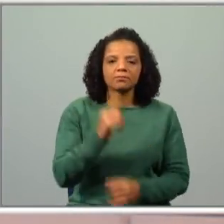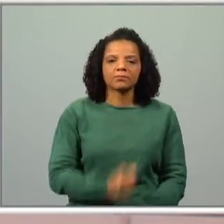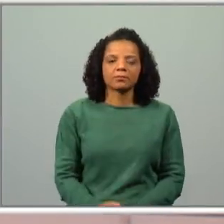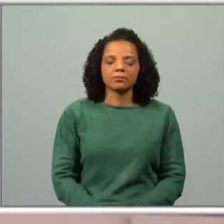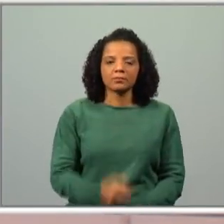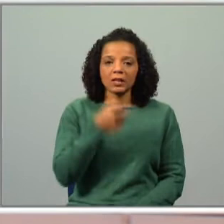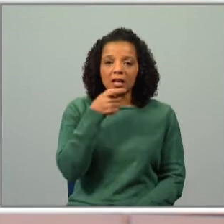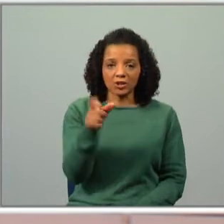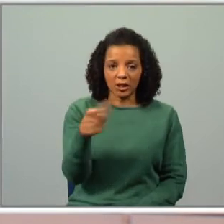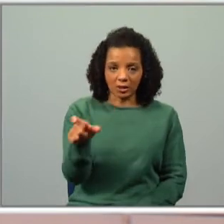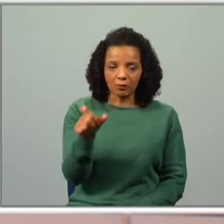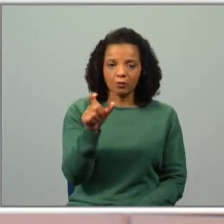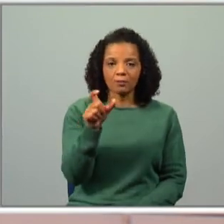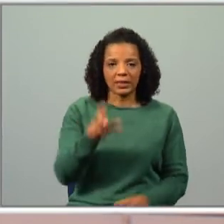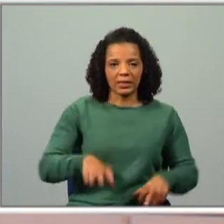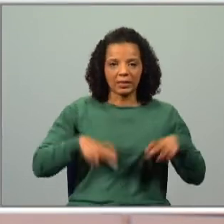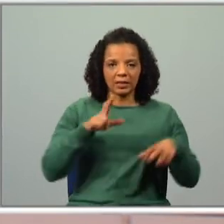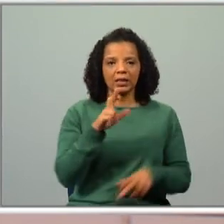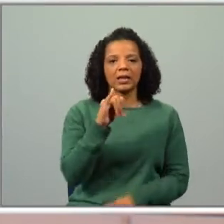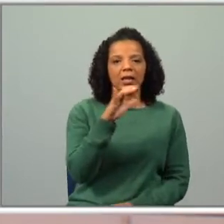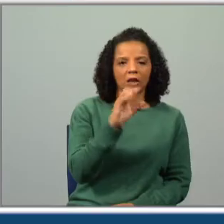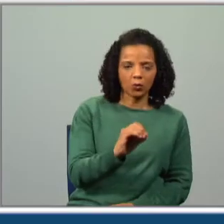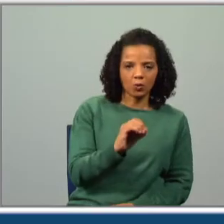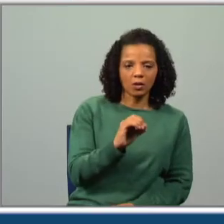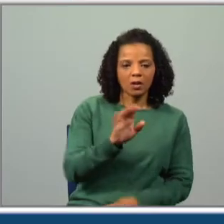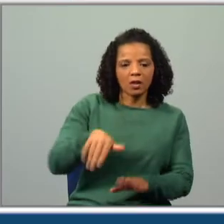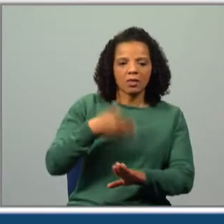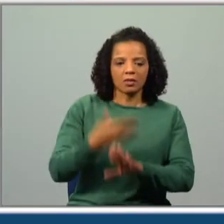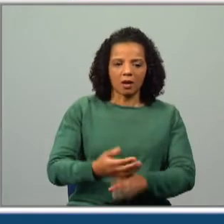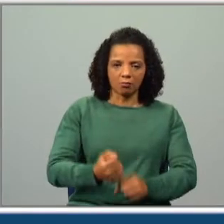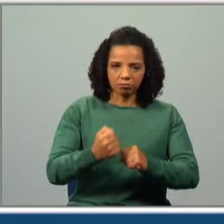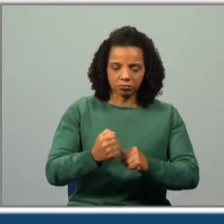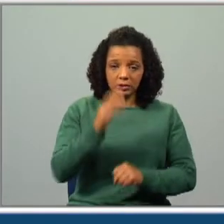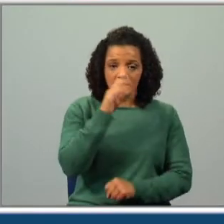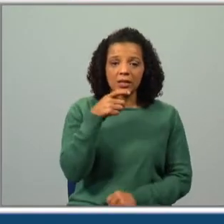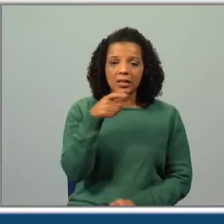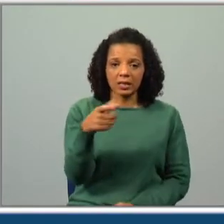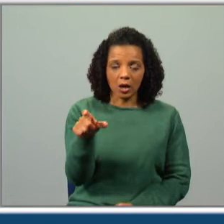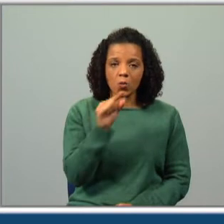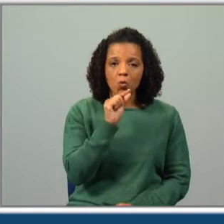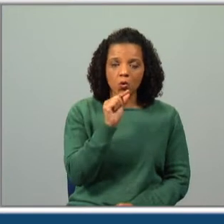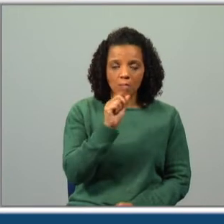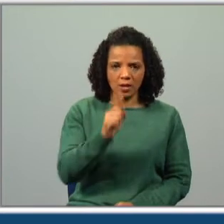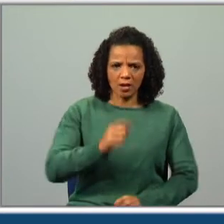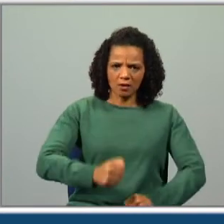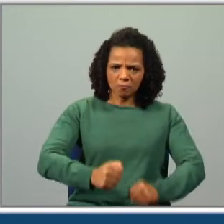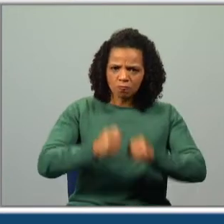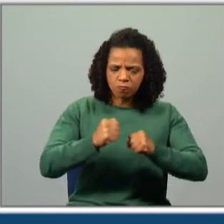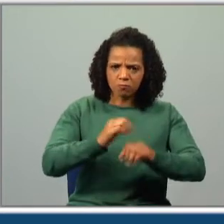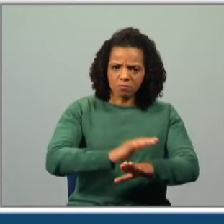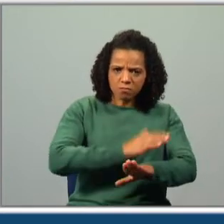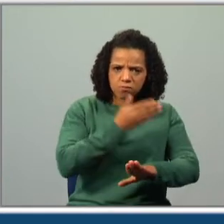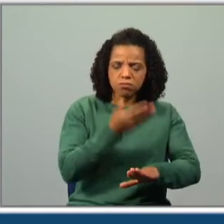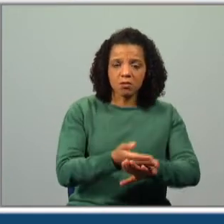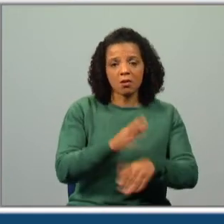O adjetivo rico foi reforçado. Quando o grau que se atribui ao nome é intensificado,